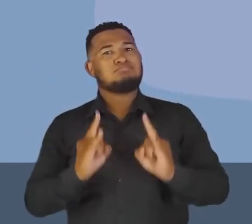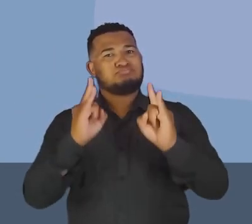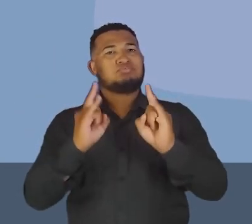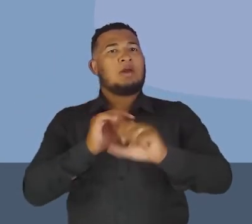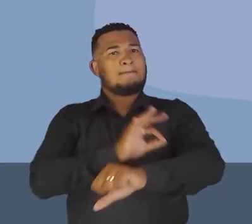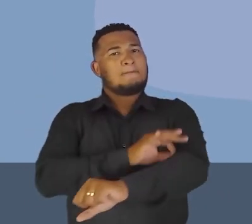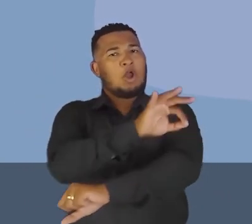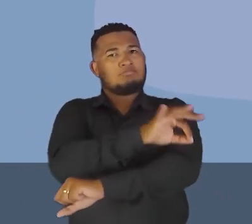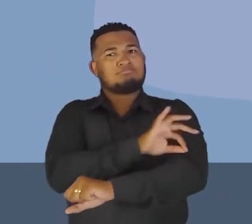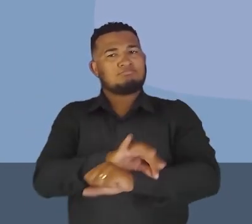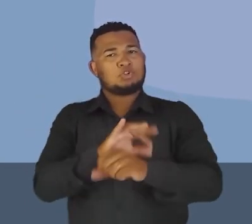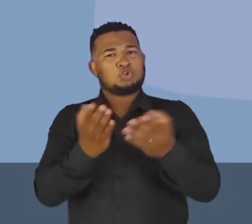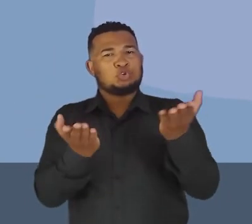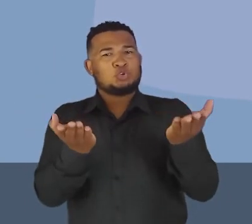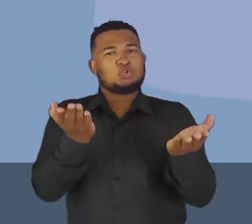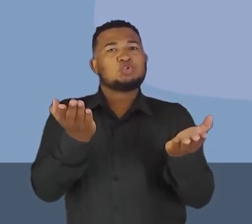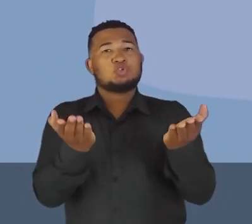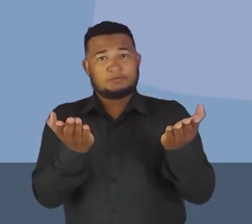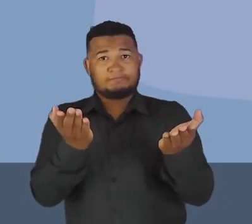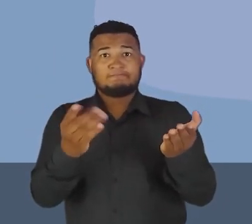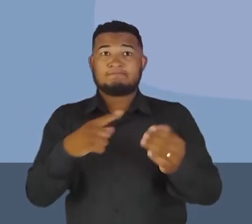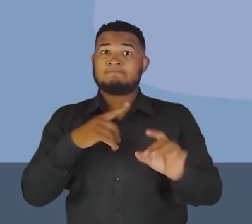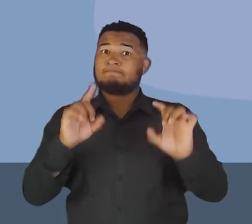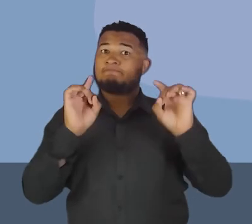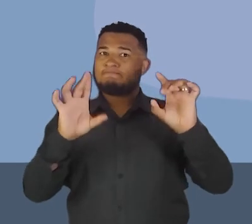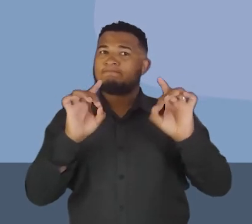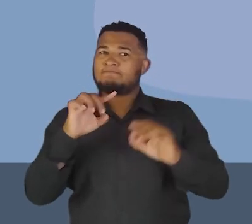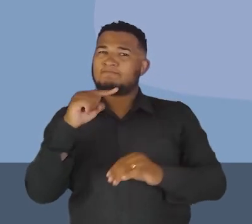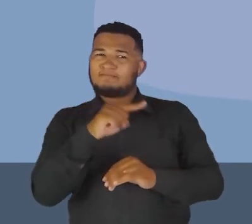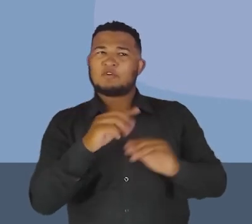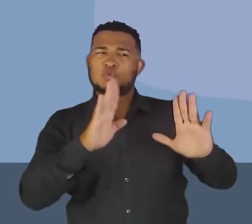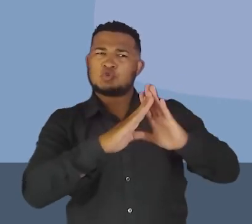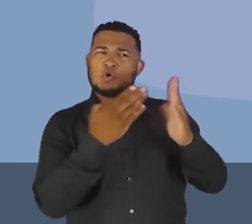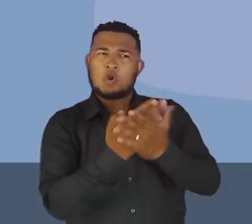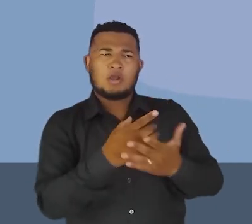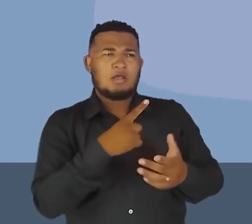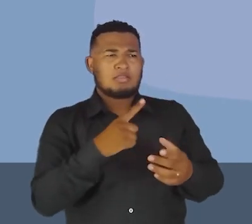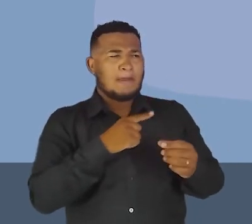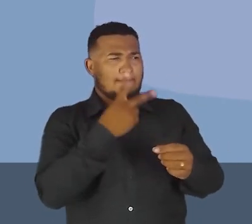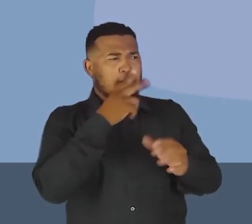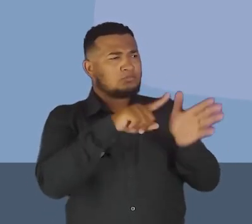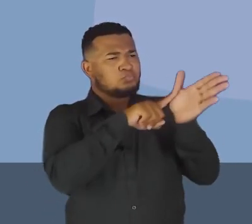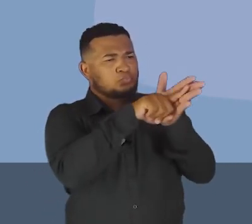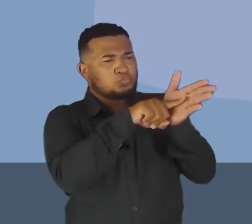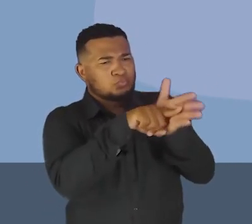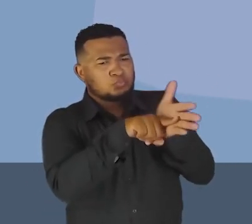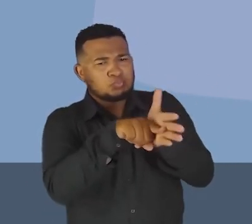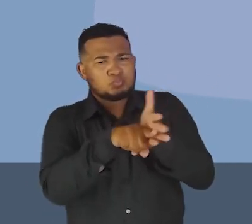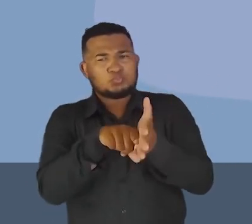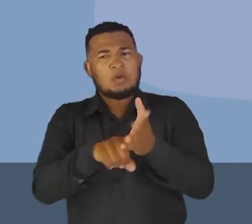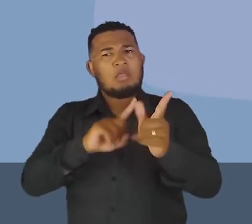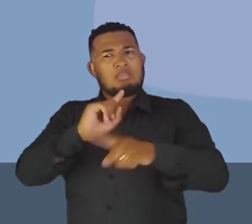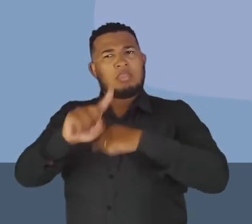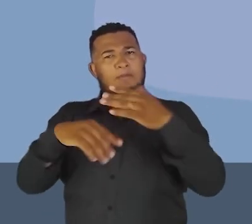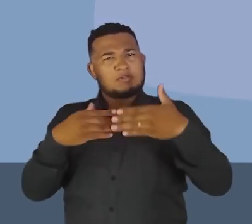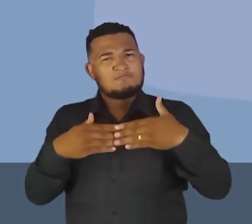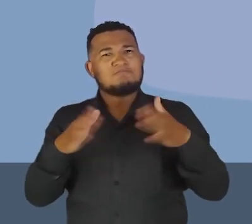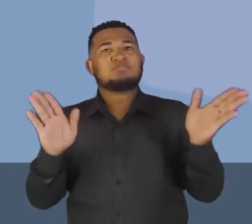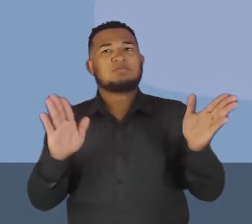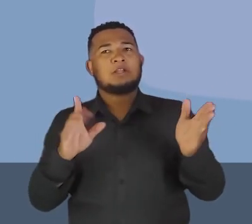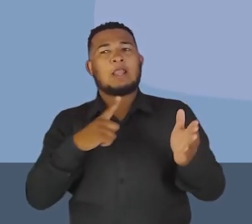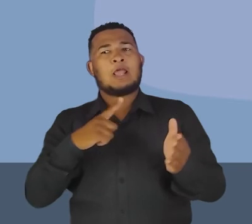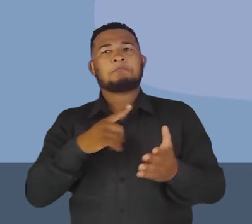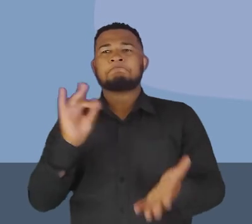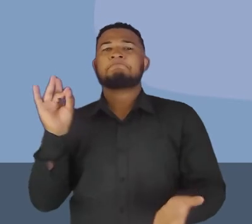arquitetura do escritório da Artectus, né? A escola passou por uma série de inspeções depois da inauguração que testaram a